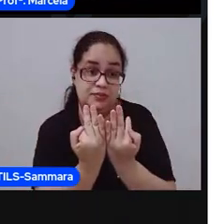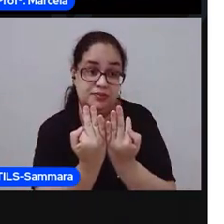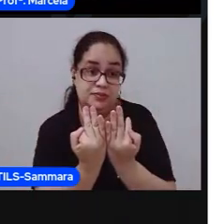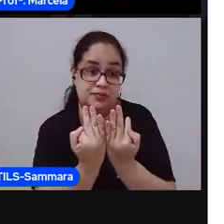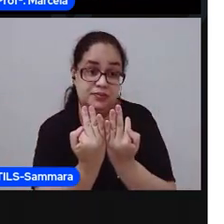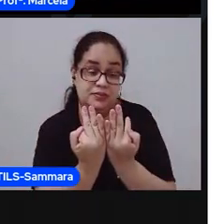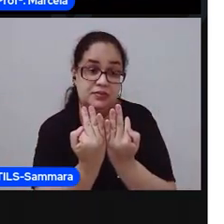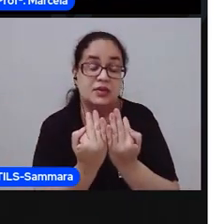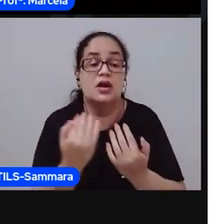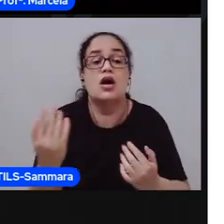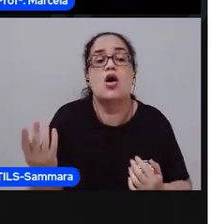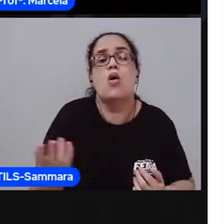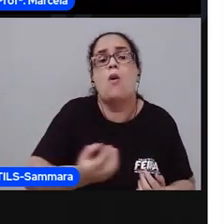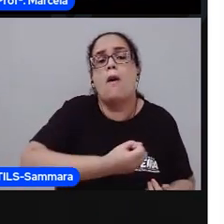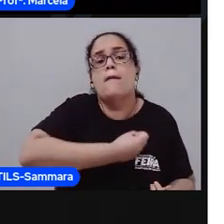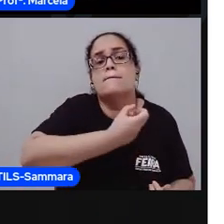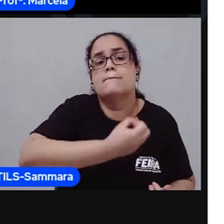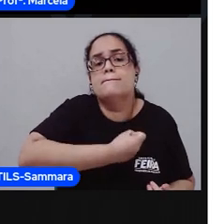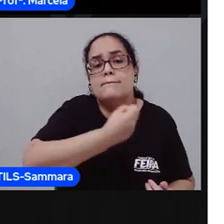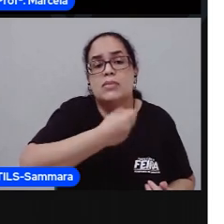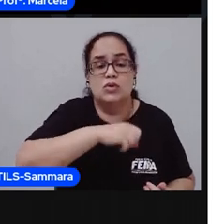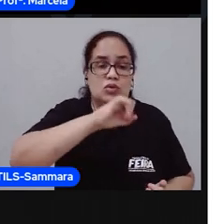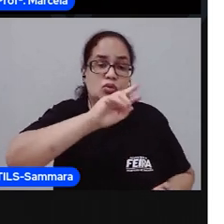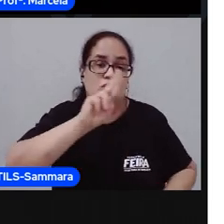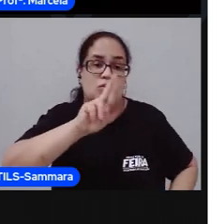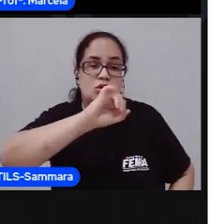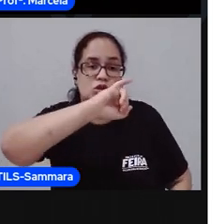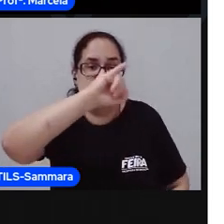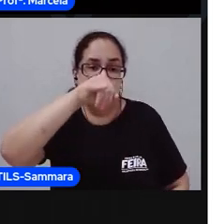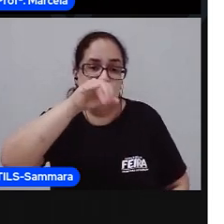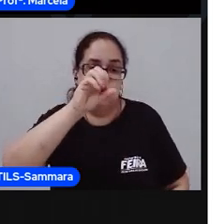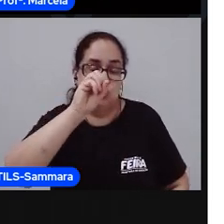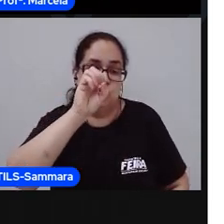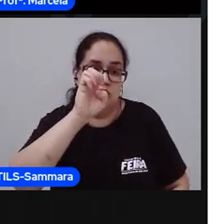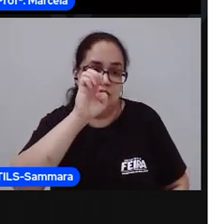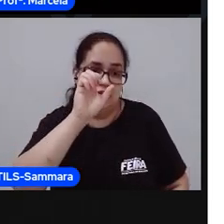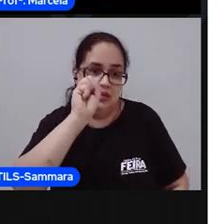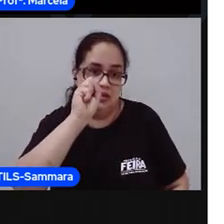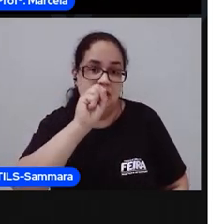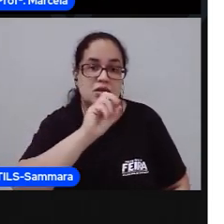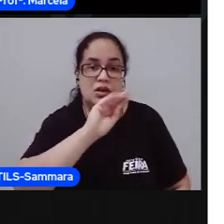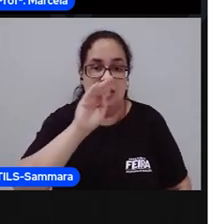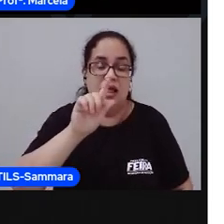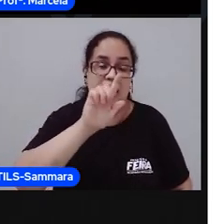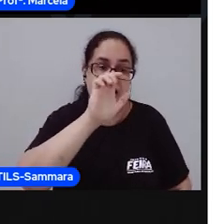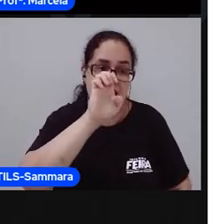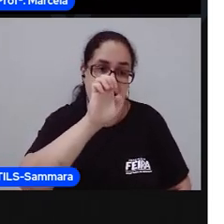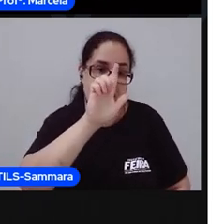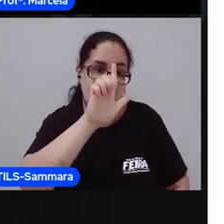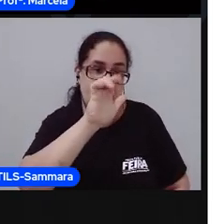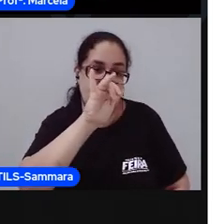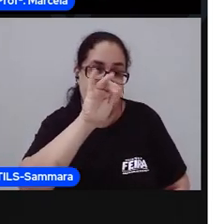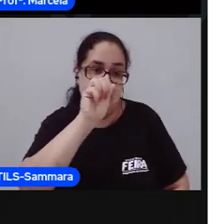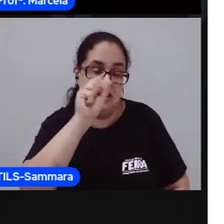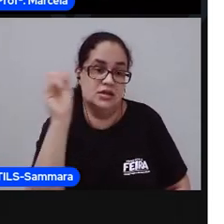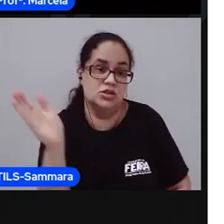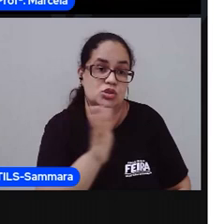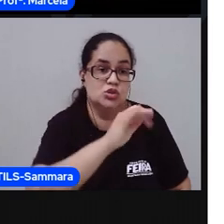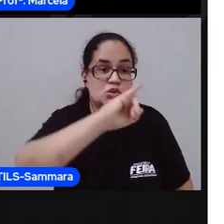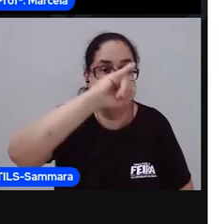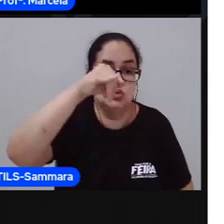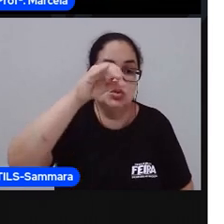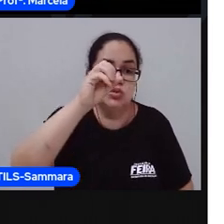Um poeta chamado José Elias, né? Elias José, aliás. Ele fez um poema